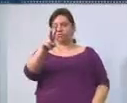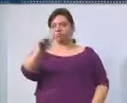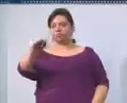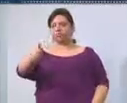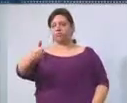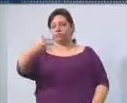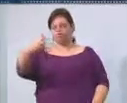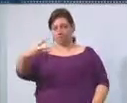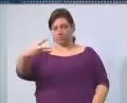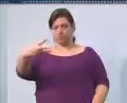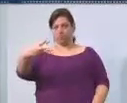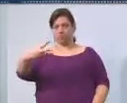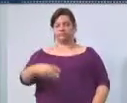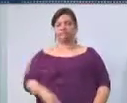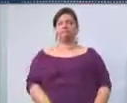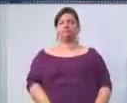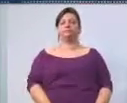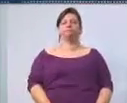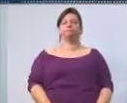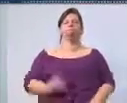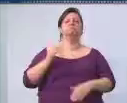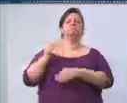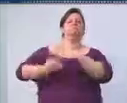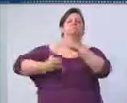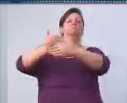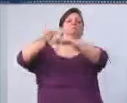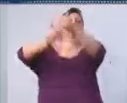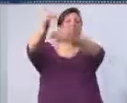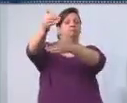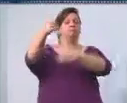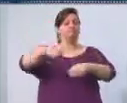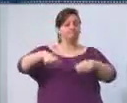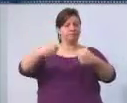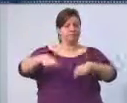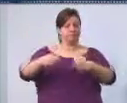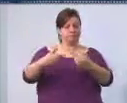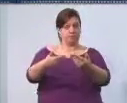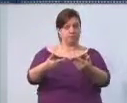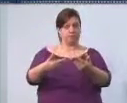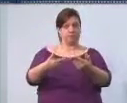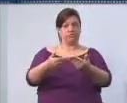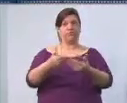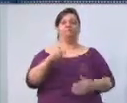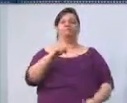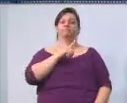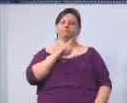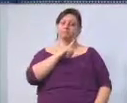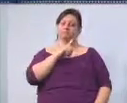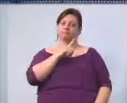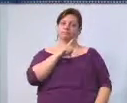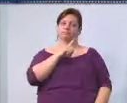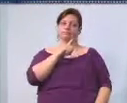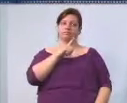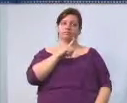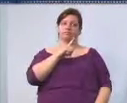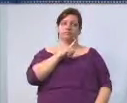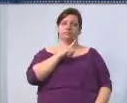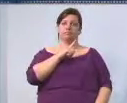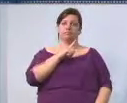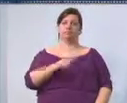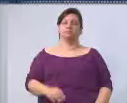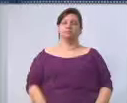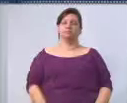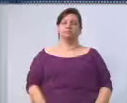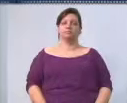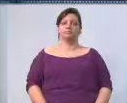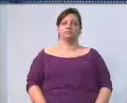e que os avanços necessários estejam contemplados em recursos que